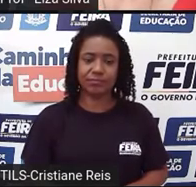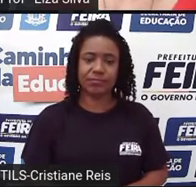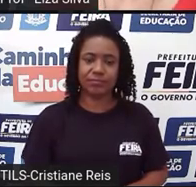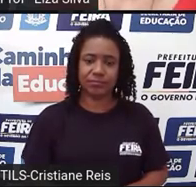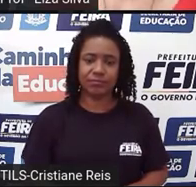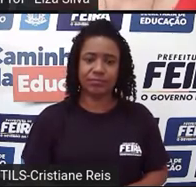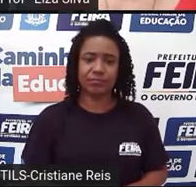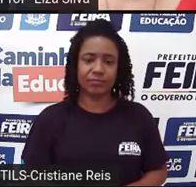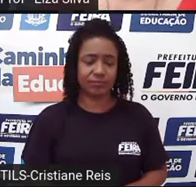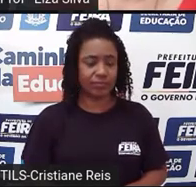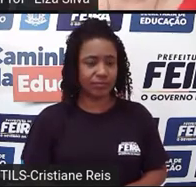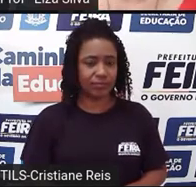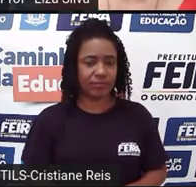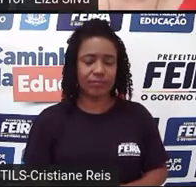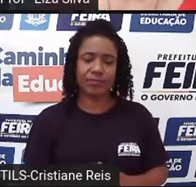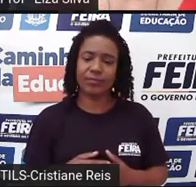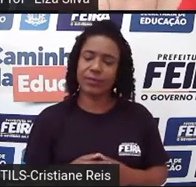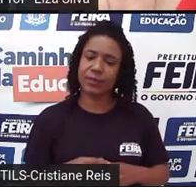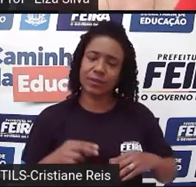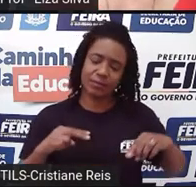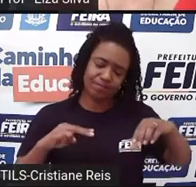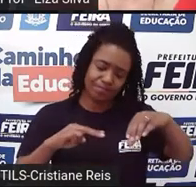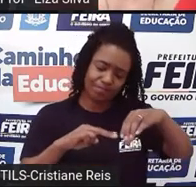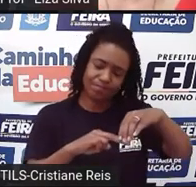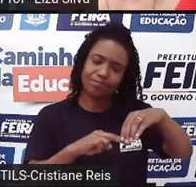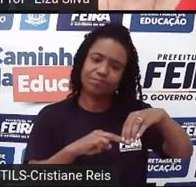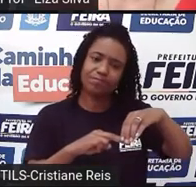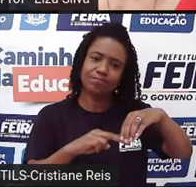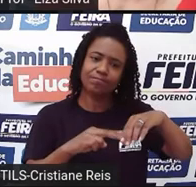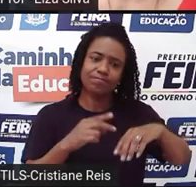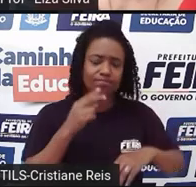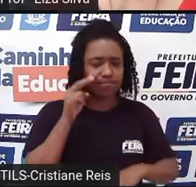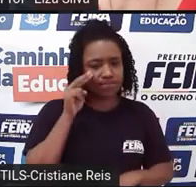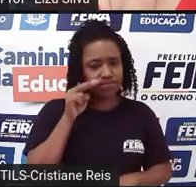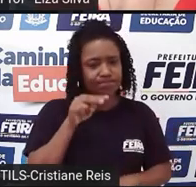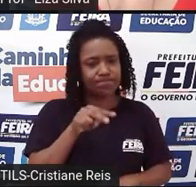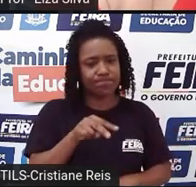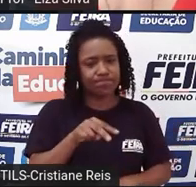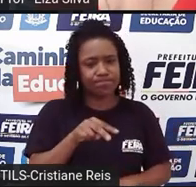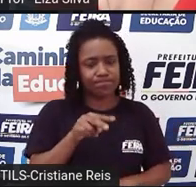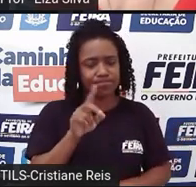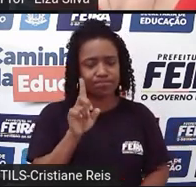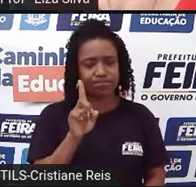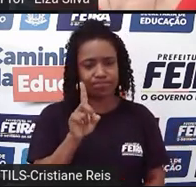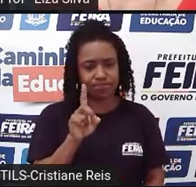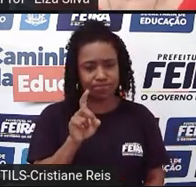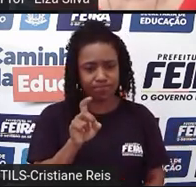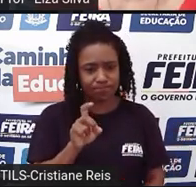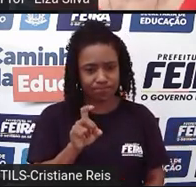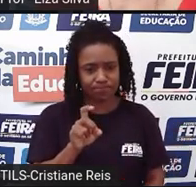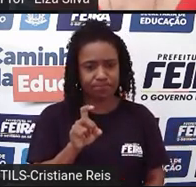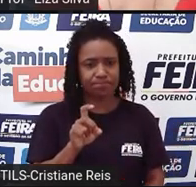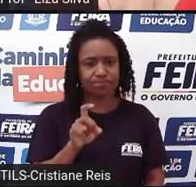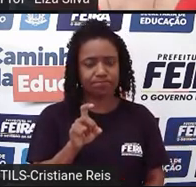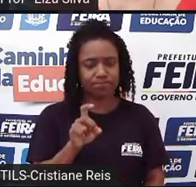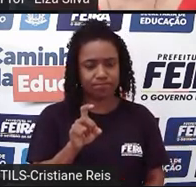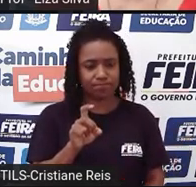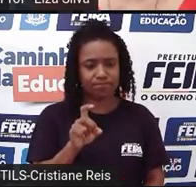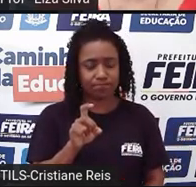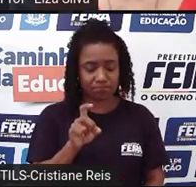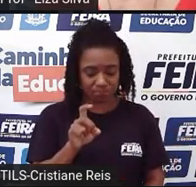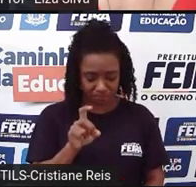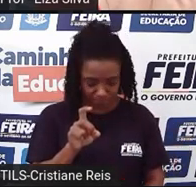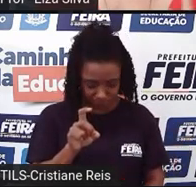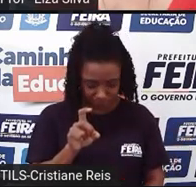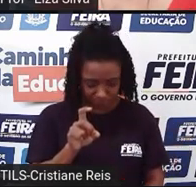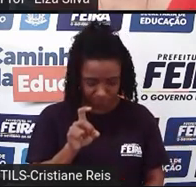Romeu, ao ver a sua amada, que do ponto de vista dele estava morta, ele poisons himself.